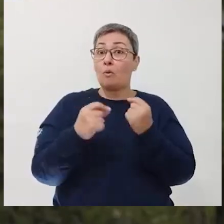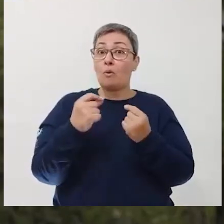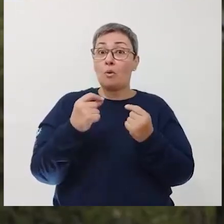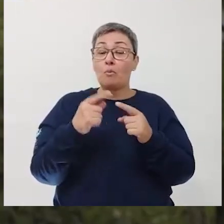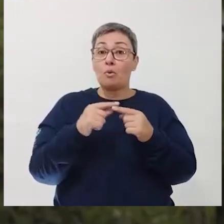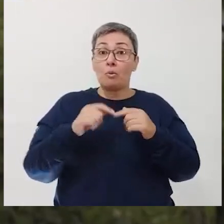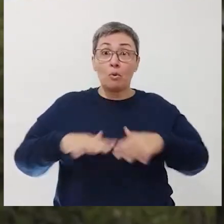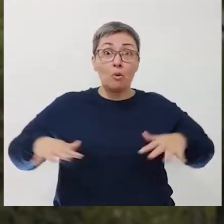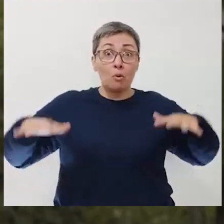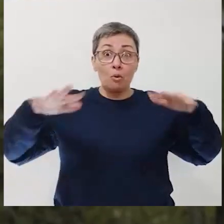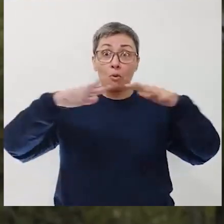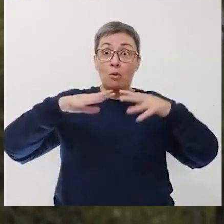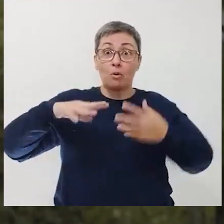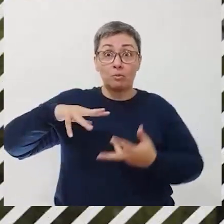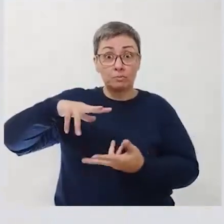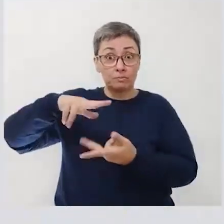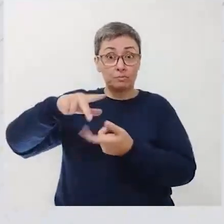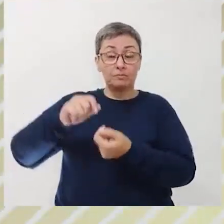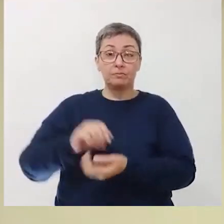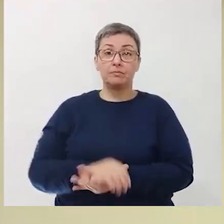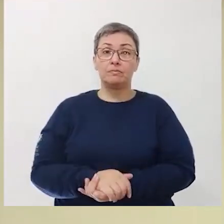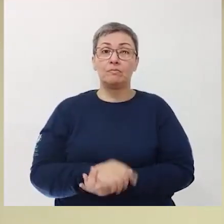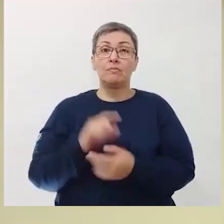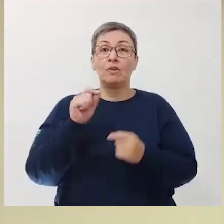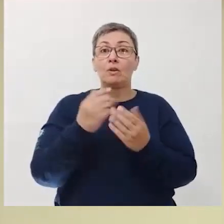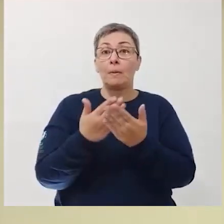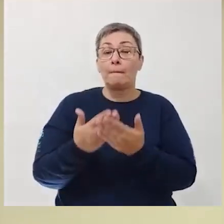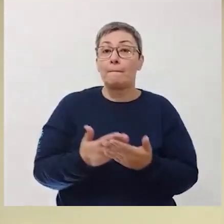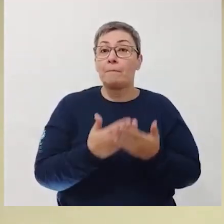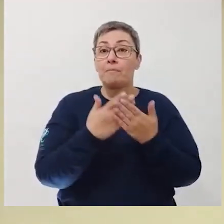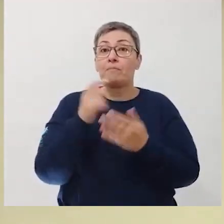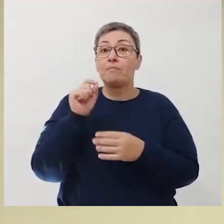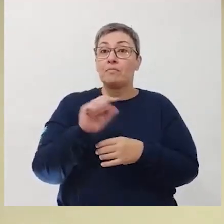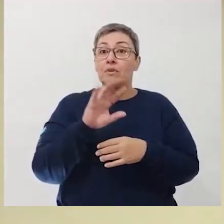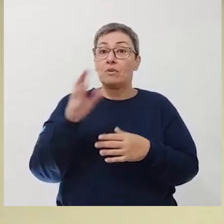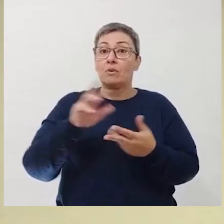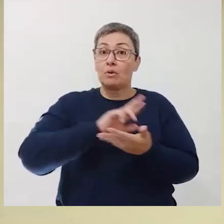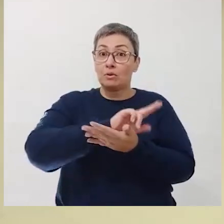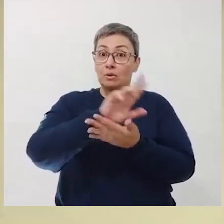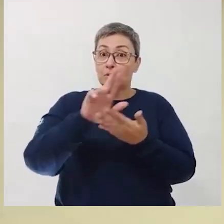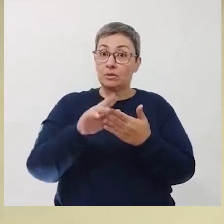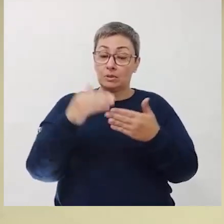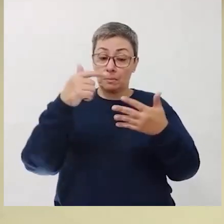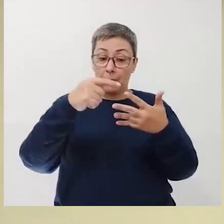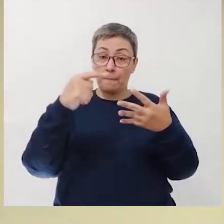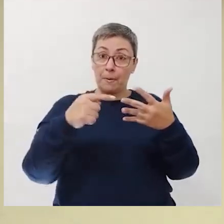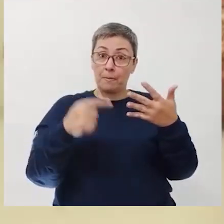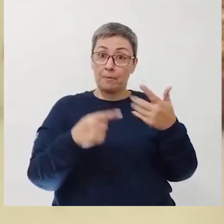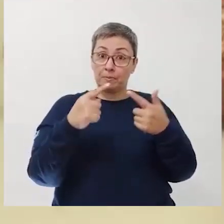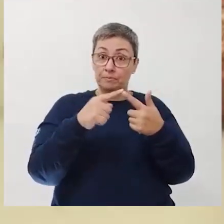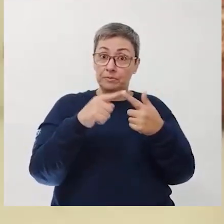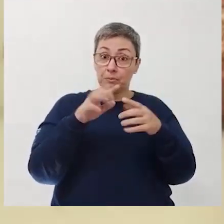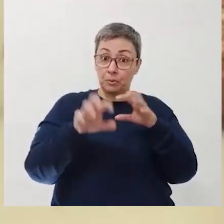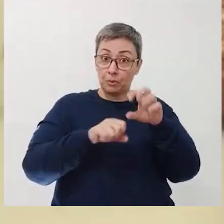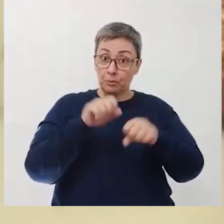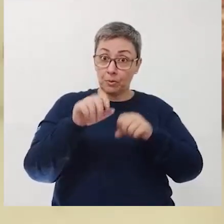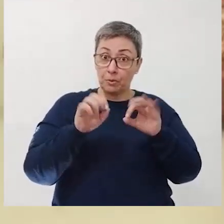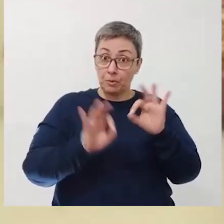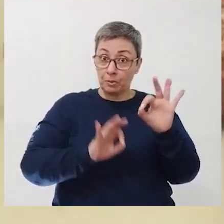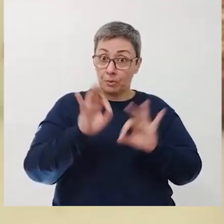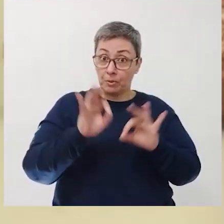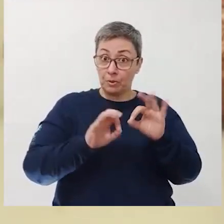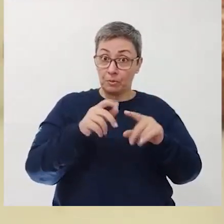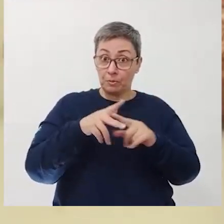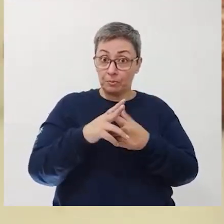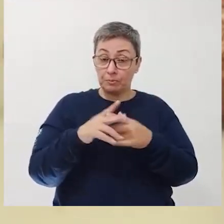acaba circulando pelo mundo em todo. O estudo aconteceu em diferentes etapas. Primeiro a coleta